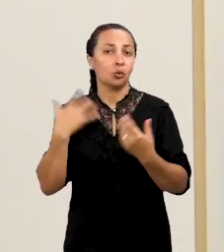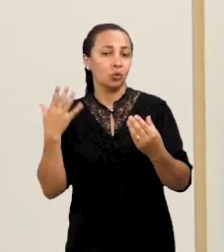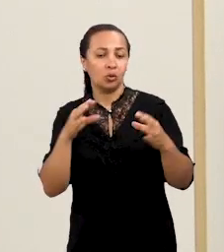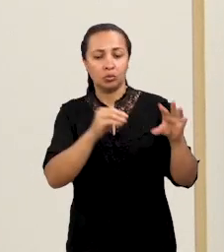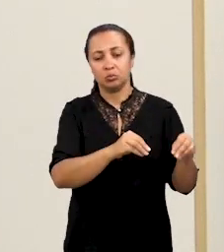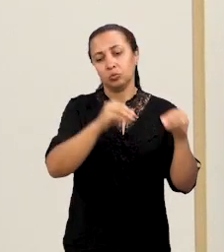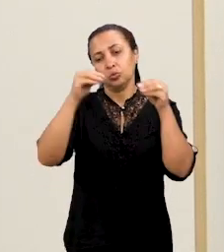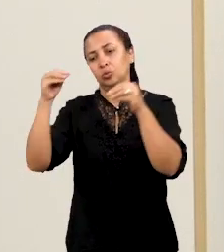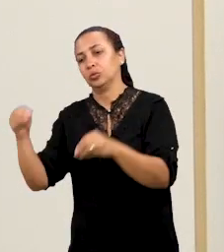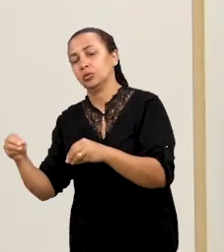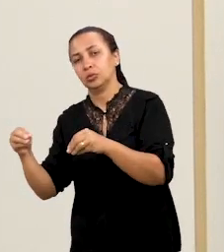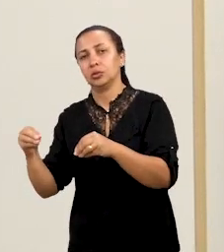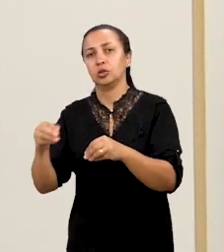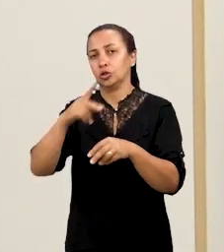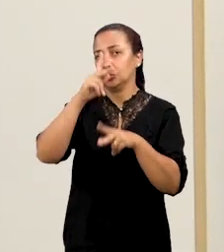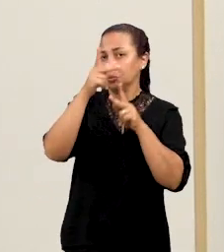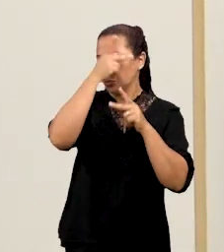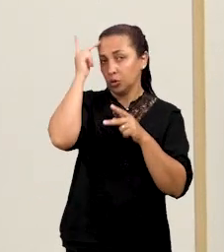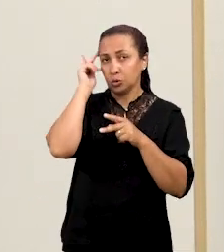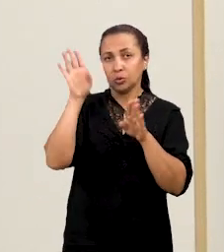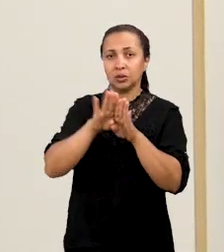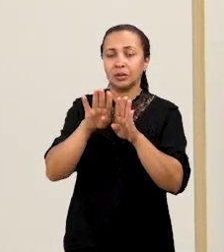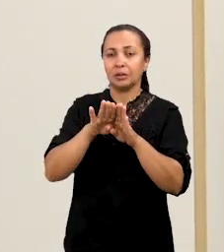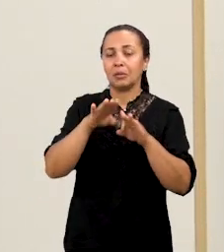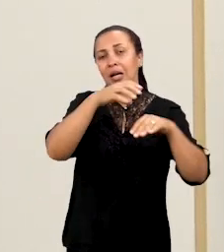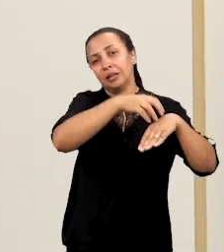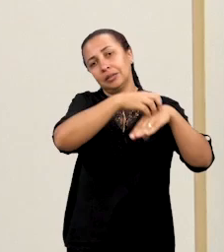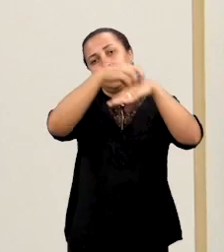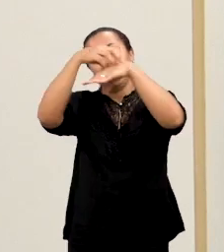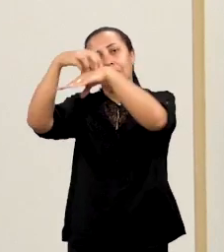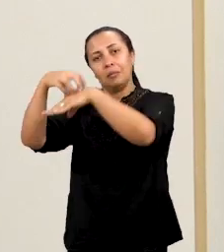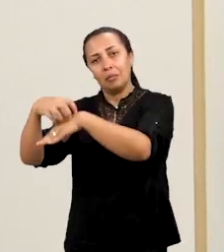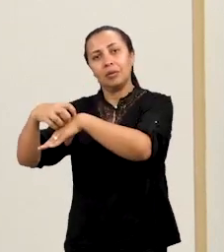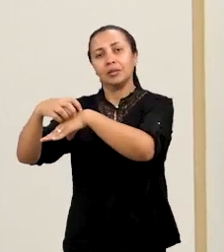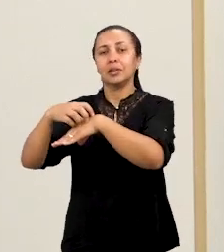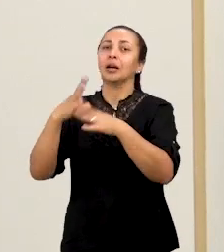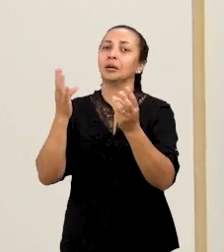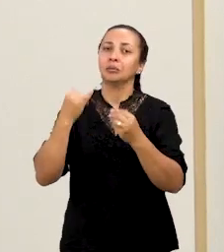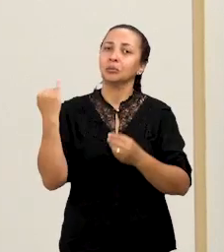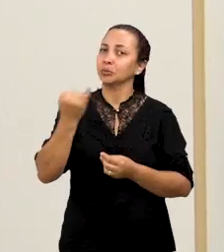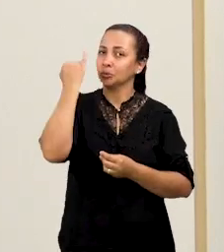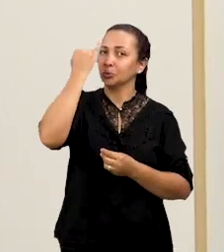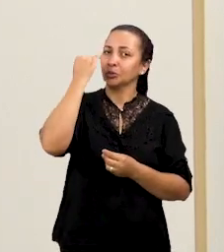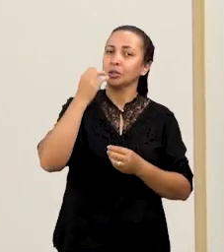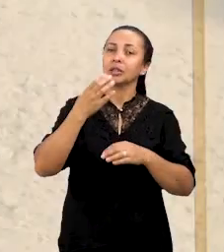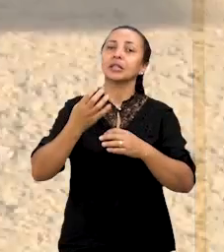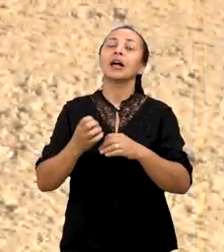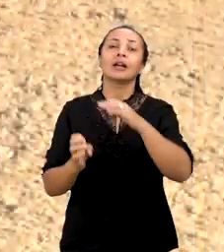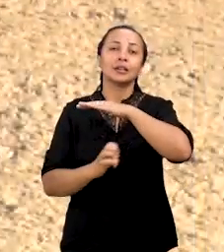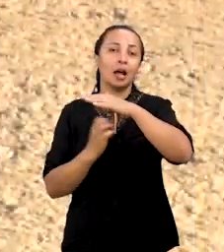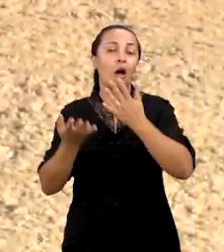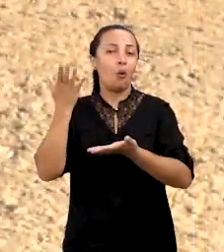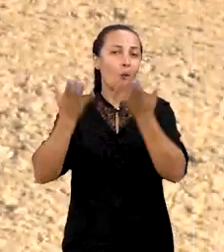deslocamento de passageiros, mas principalmente do frete, que é um item muito importante aí na economia nacional.